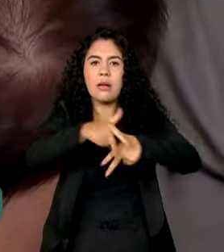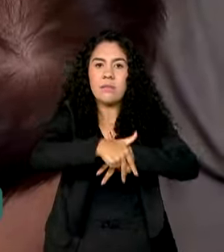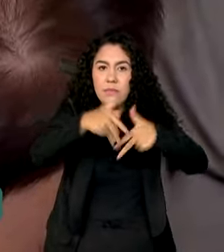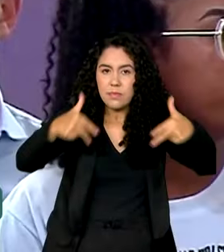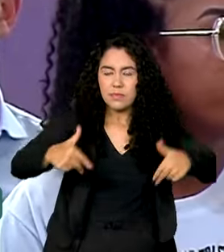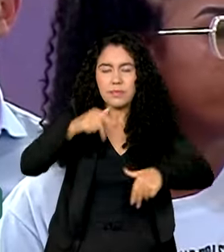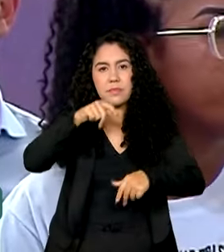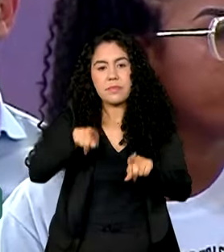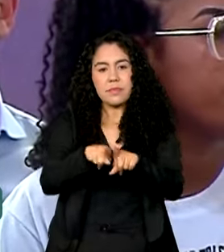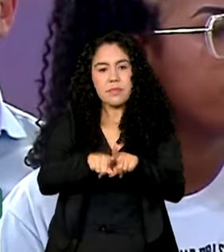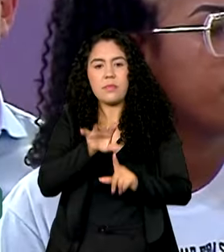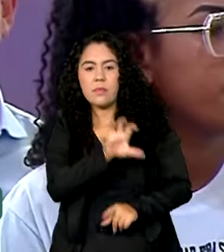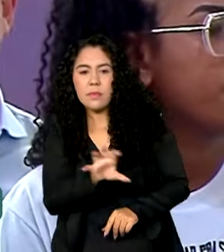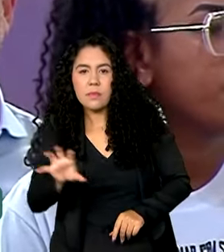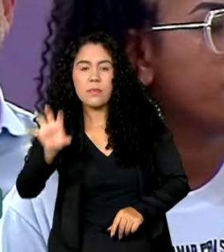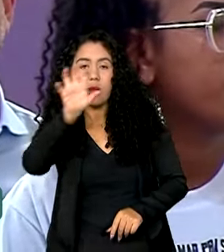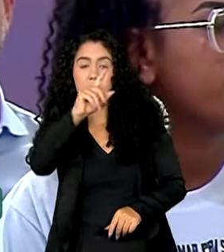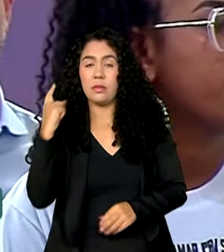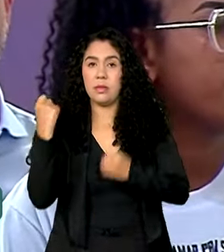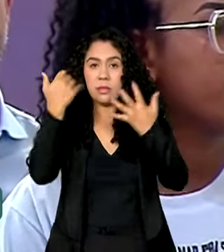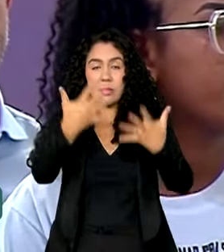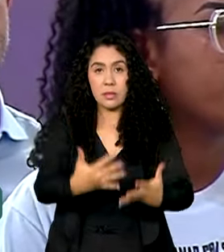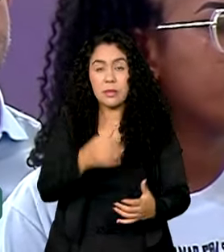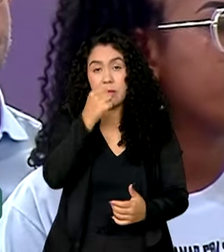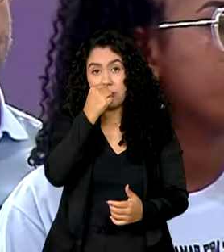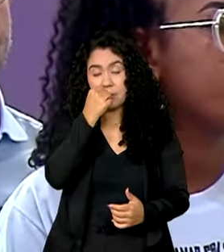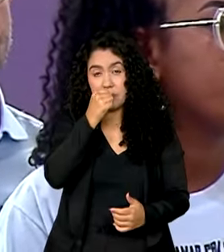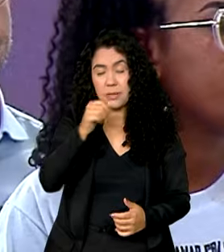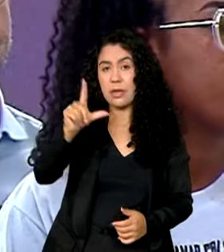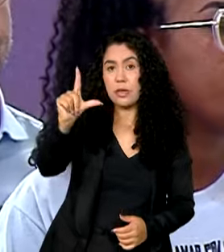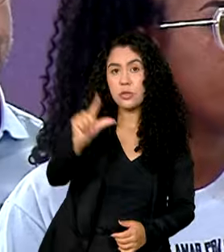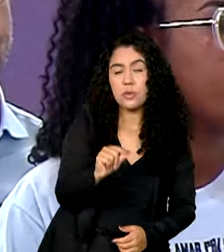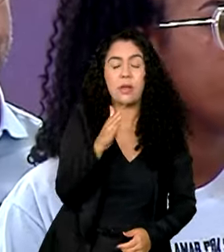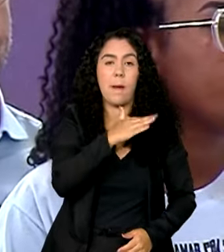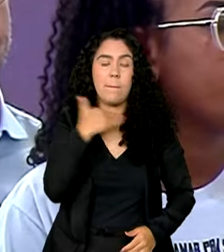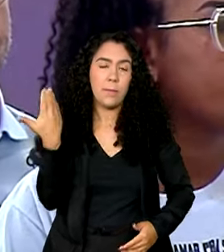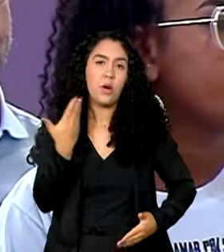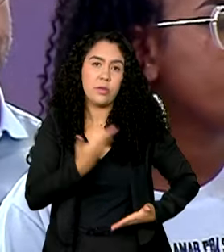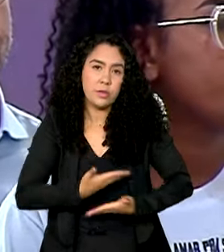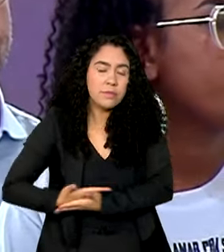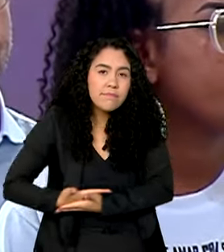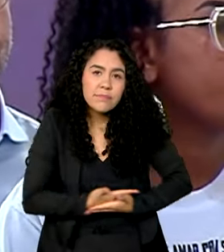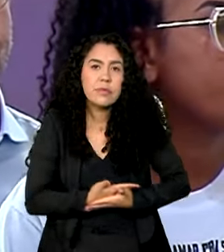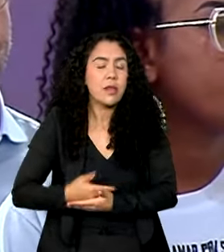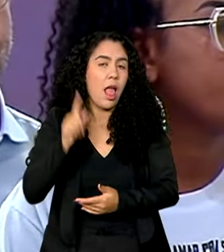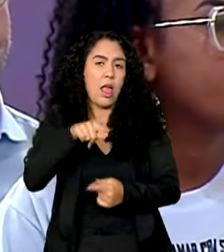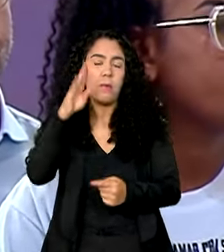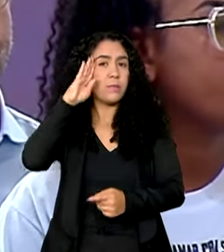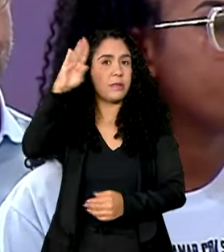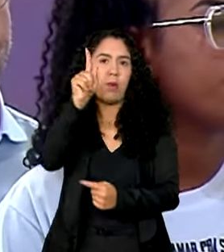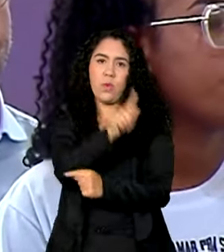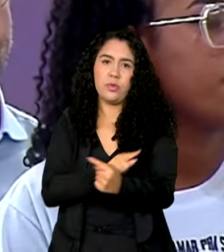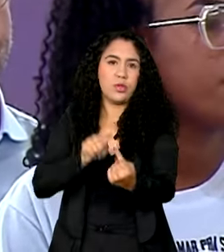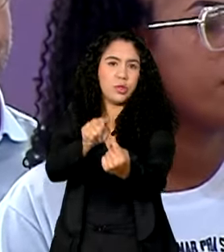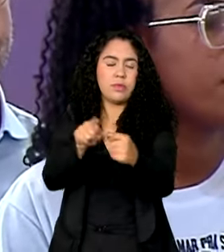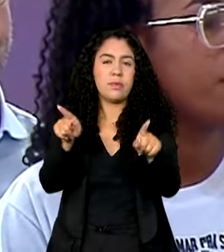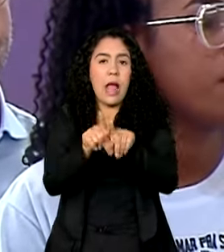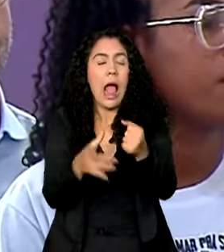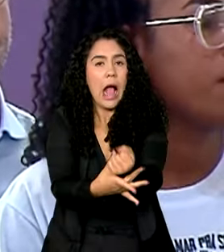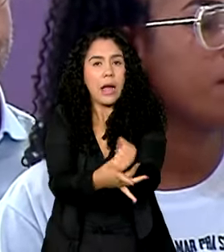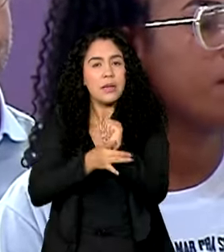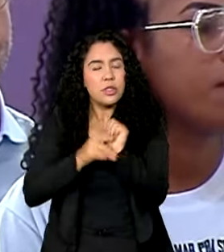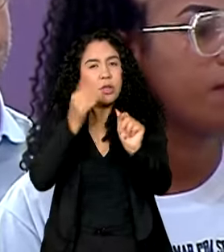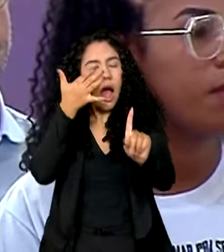regionais. Reduzir a mortalidade materna e infantil é o nosso objetivo central. Garantir atenção